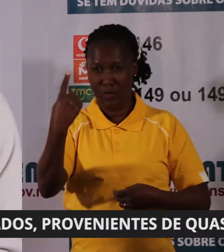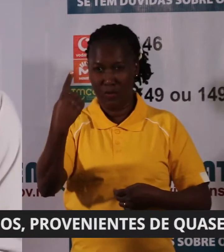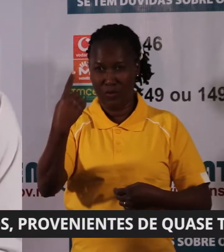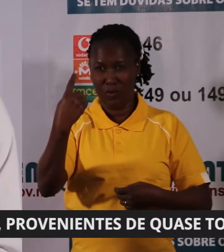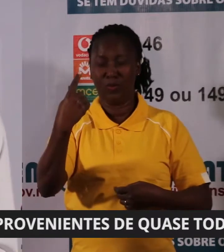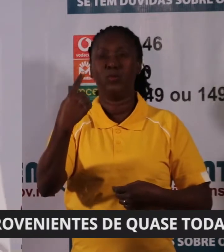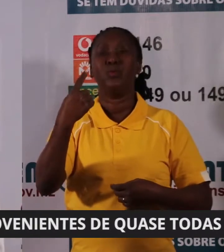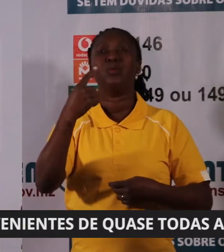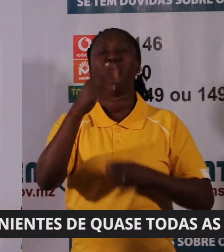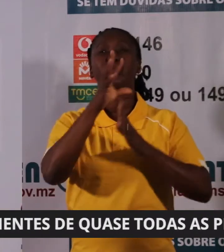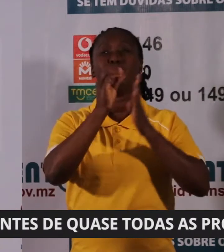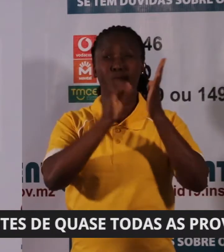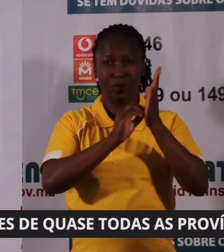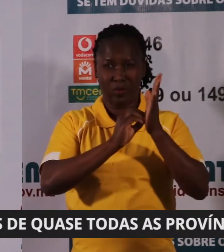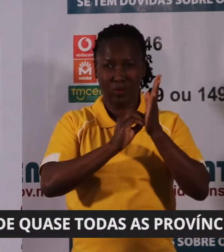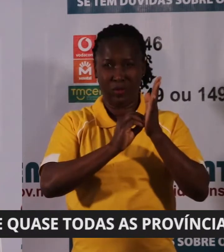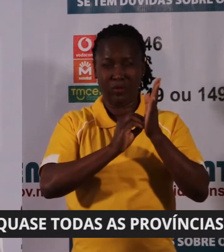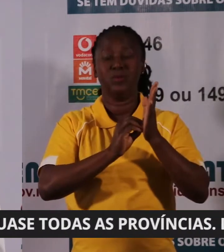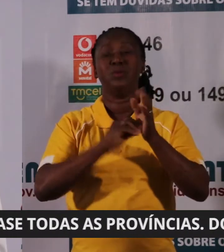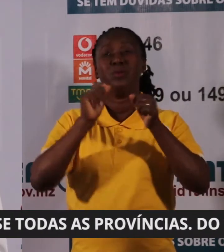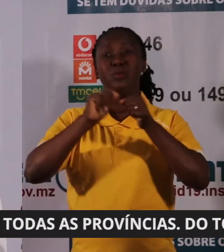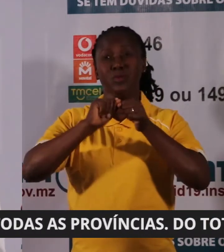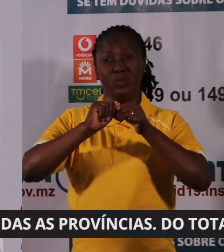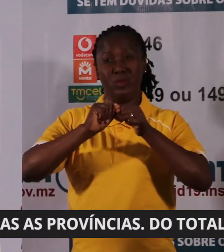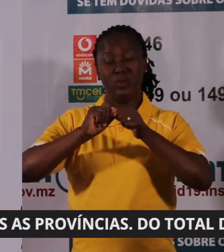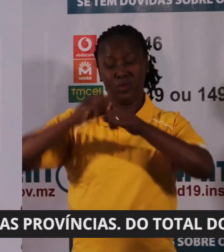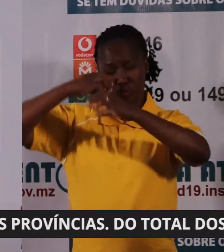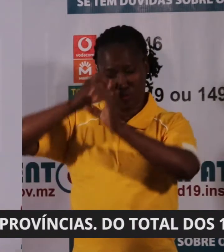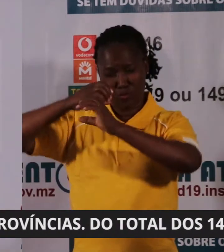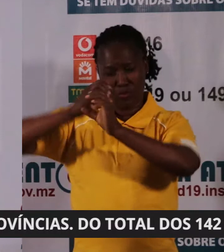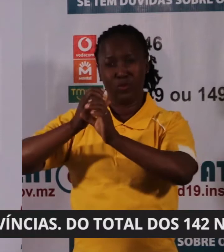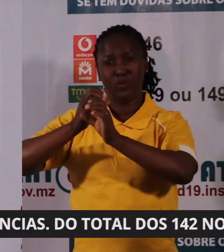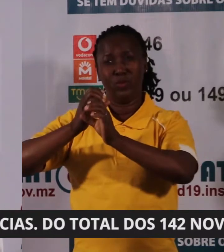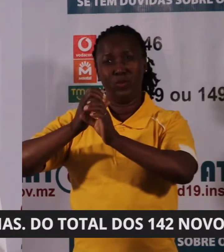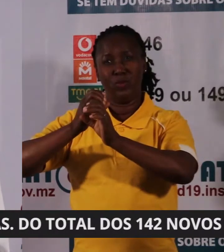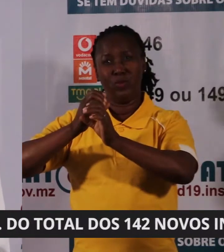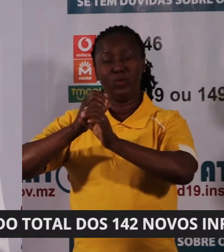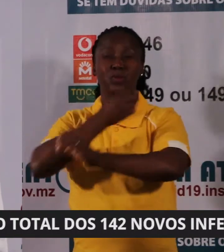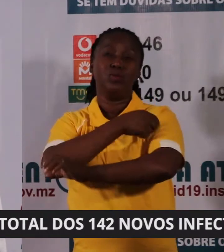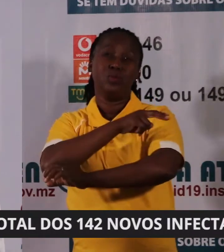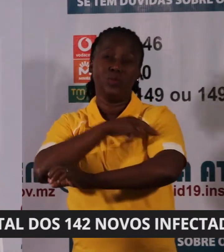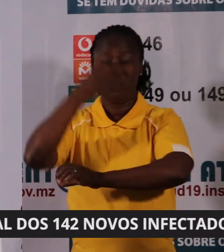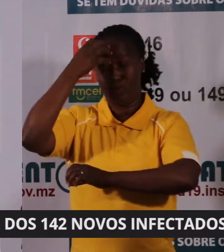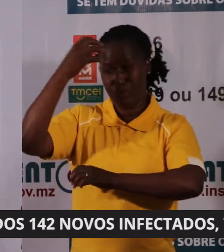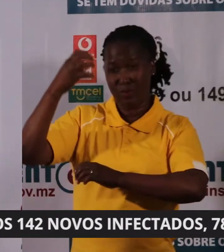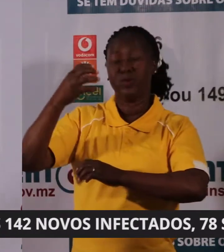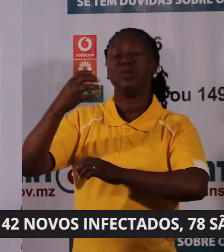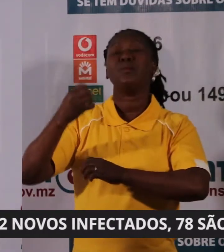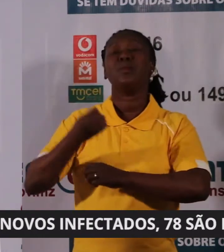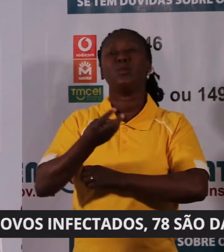foram feitos no laboratório do setor público, enquanto que